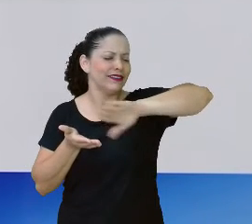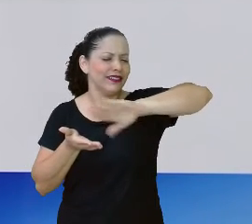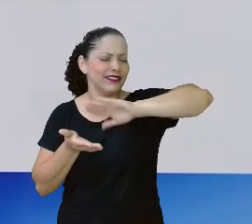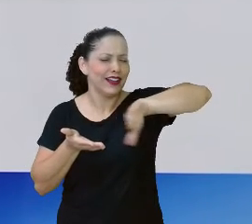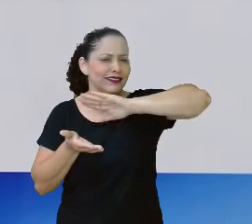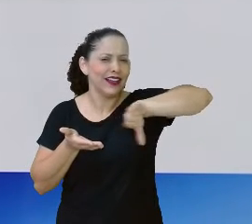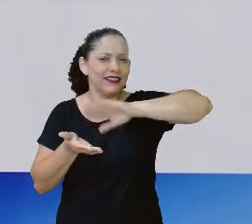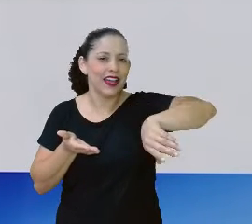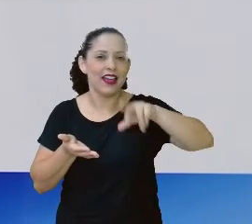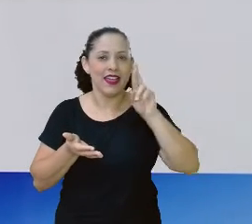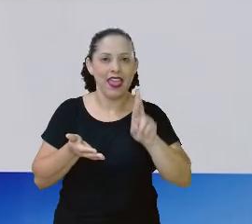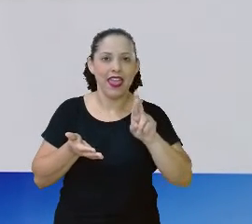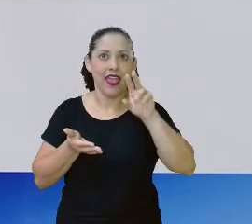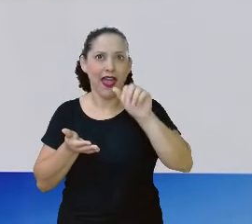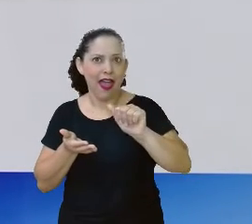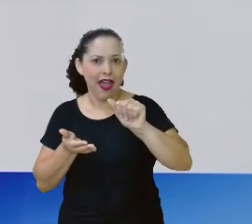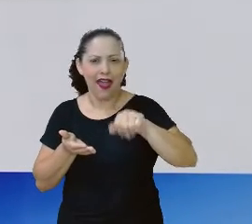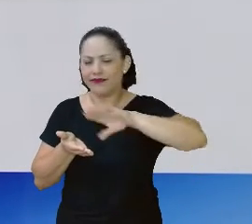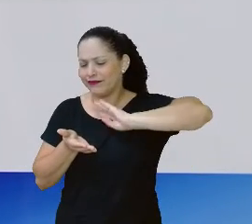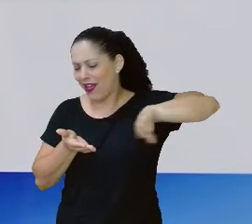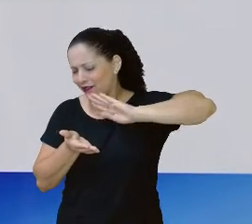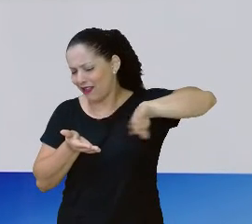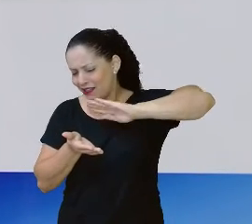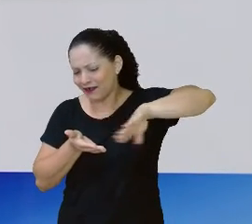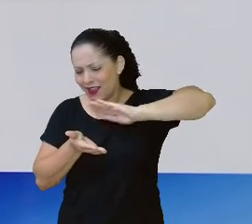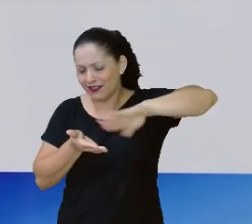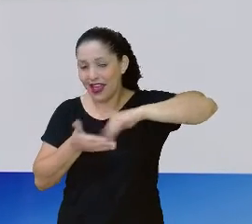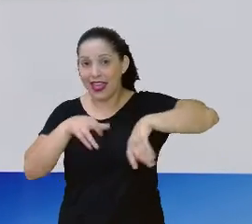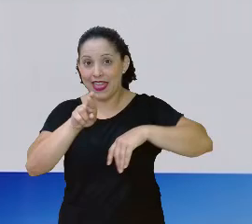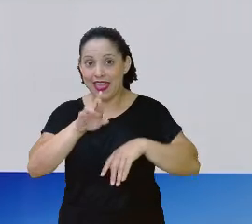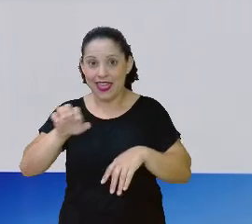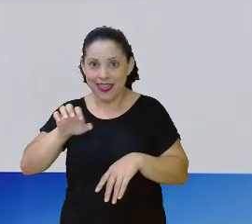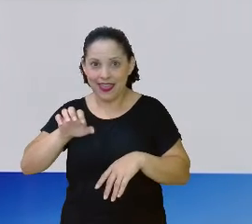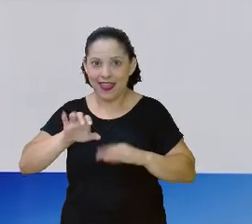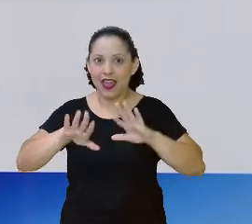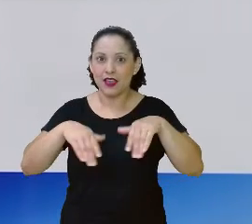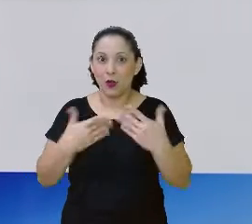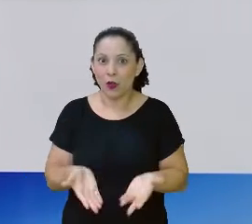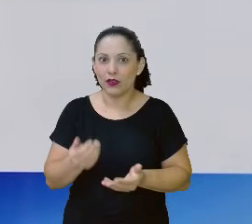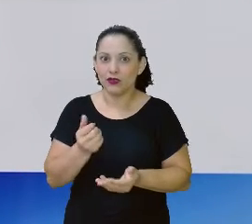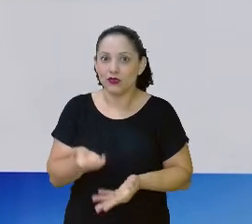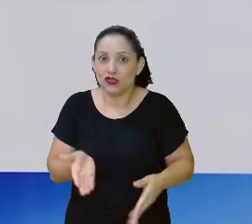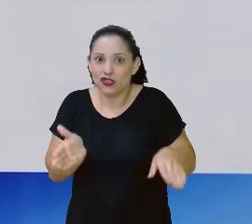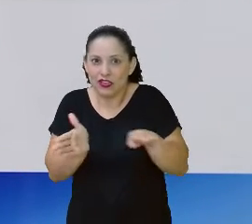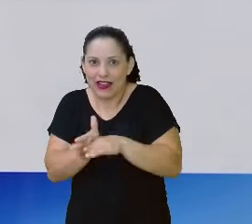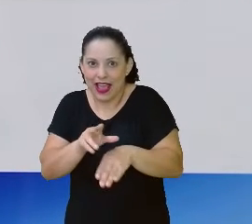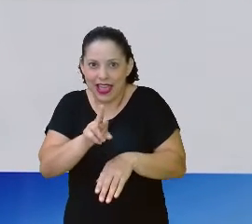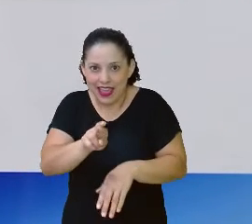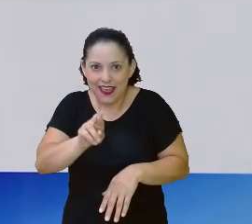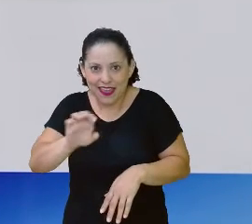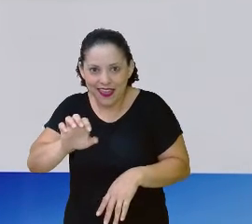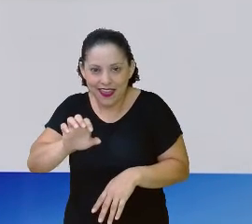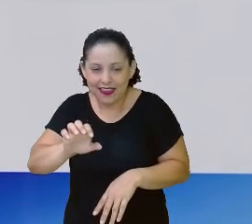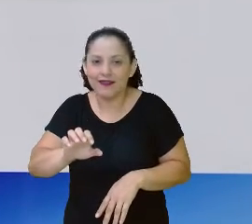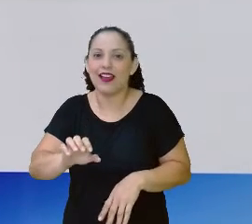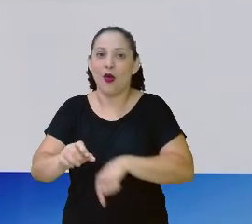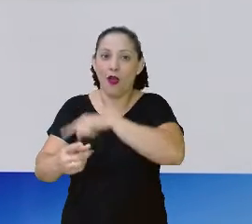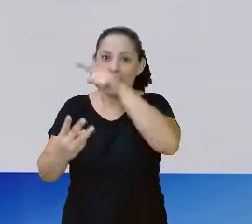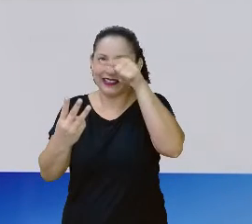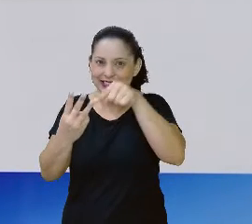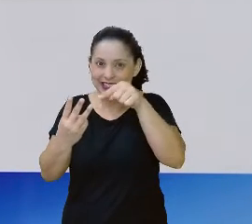páginas que começam com a sílaba RÁ. Não é RÁ, é RÉ. Quando chegar no RÉ, maravilha! Vai para